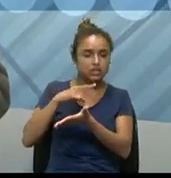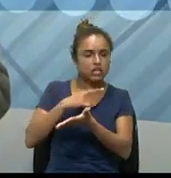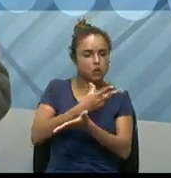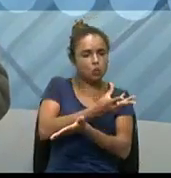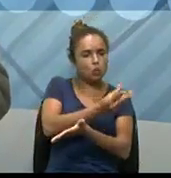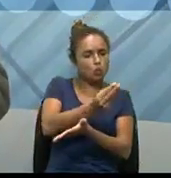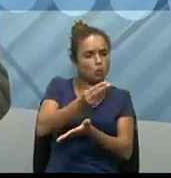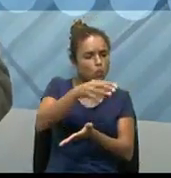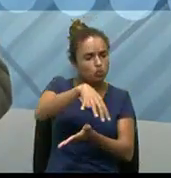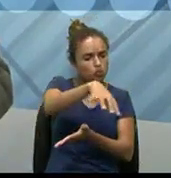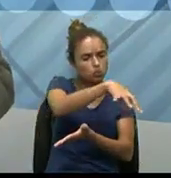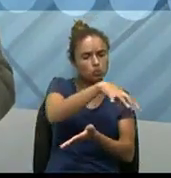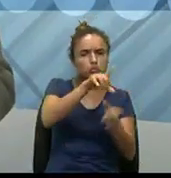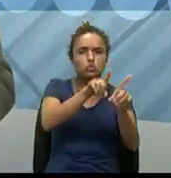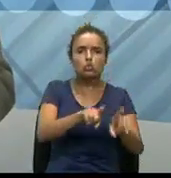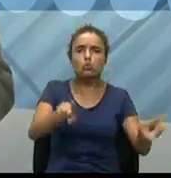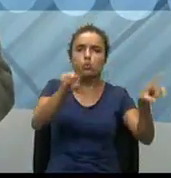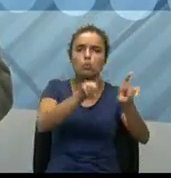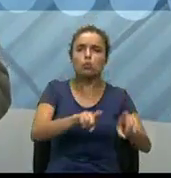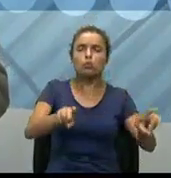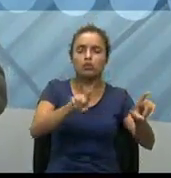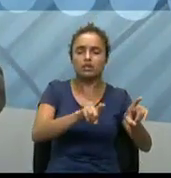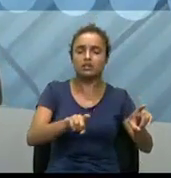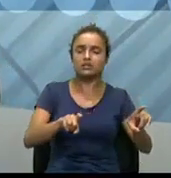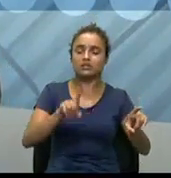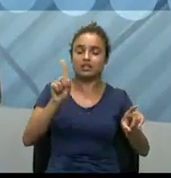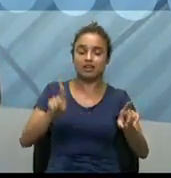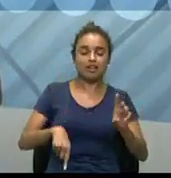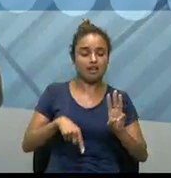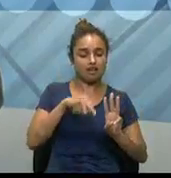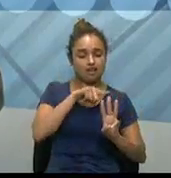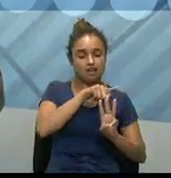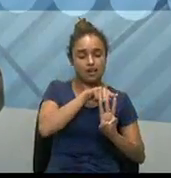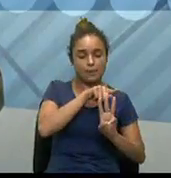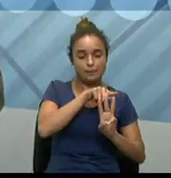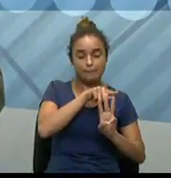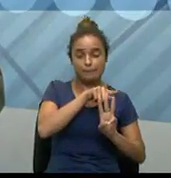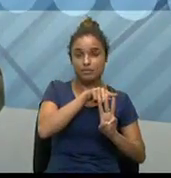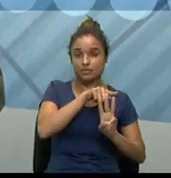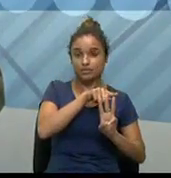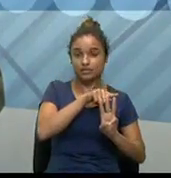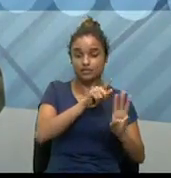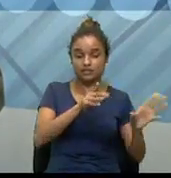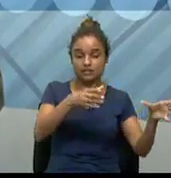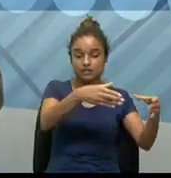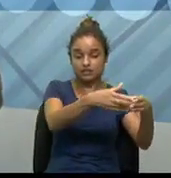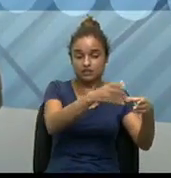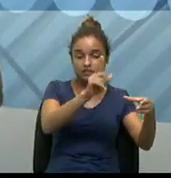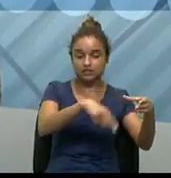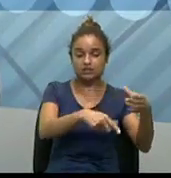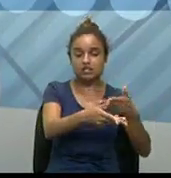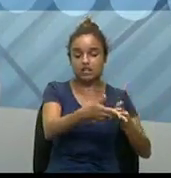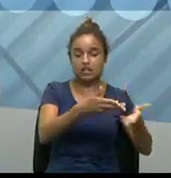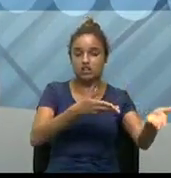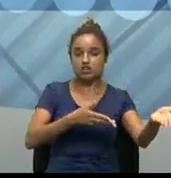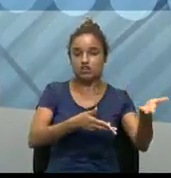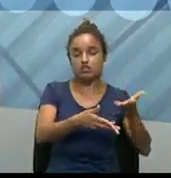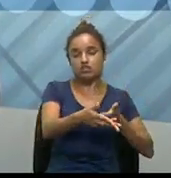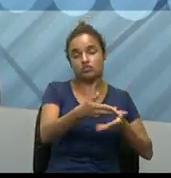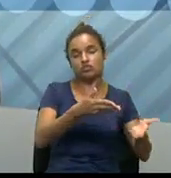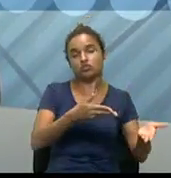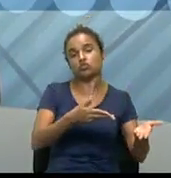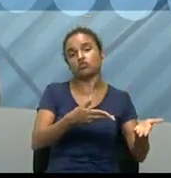e uma terceira pessoa que faz parte dessa transação financeira são os